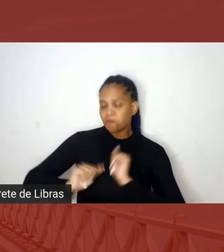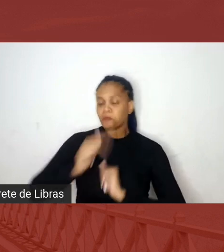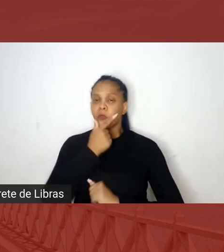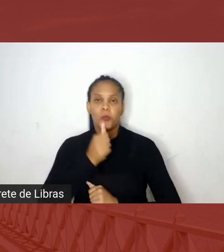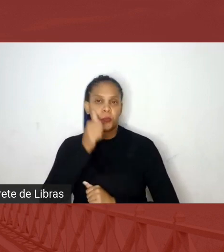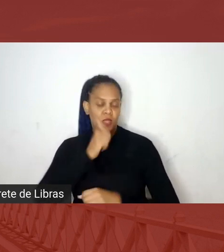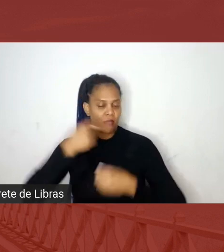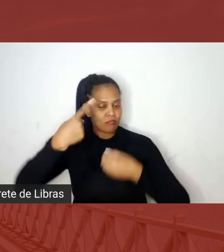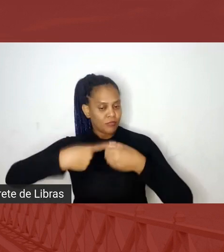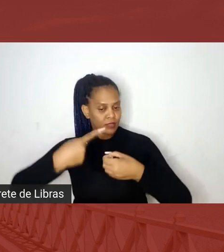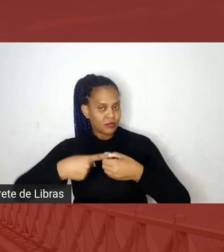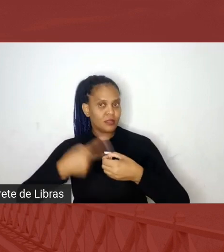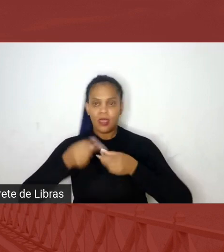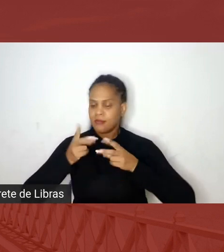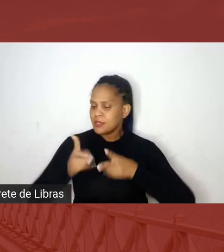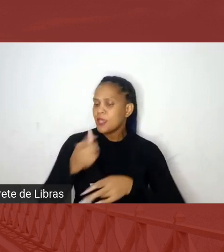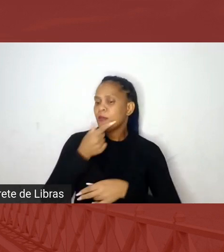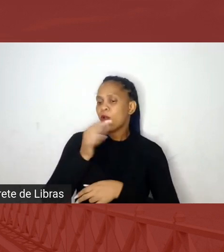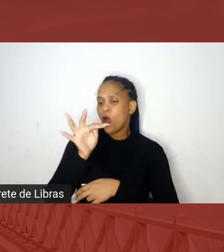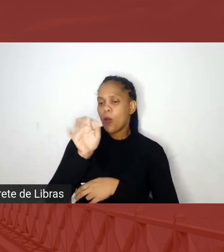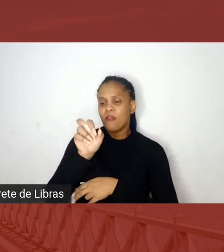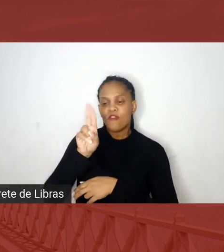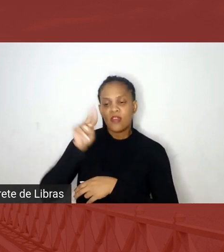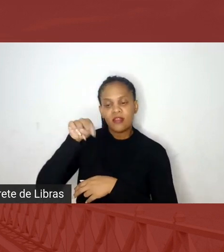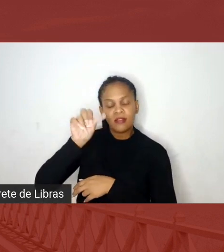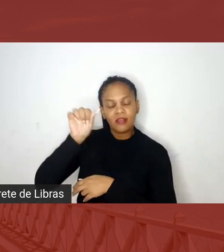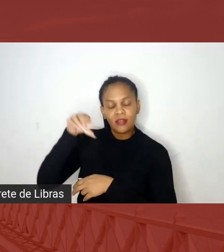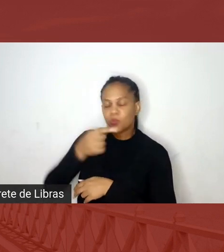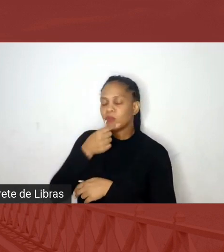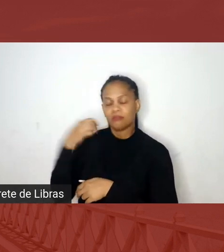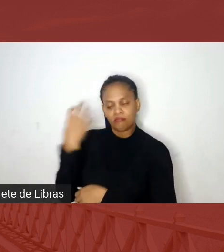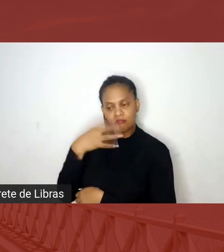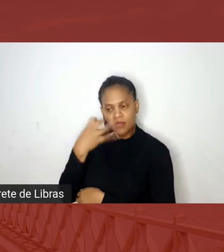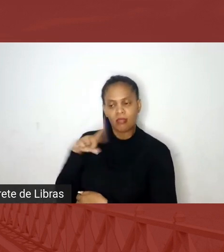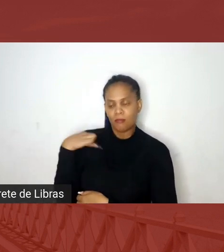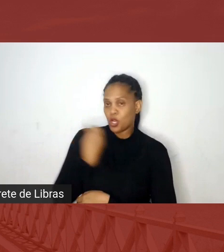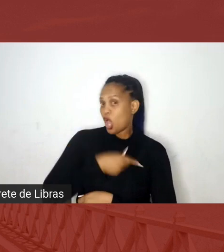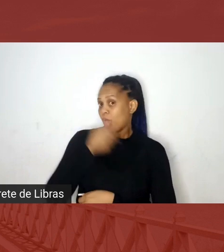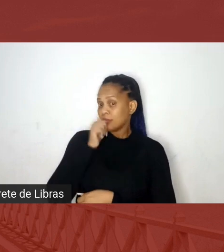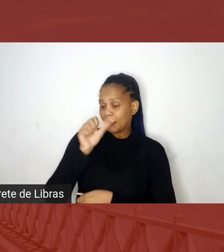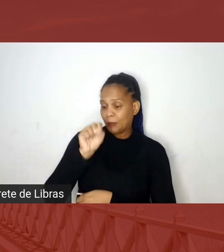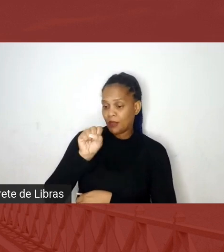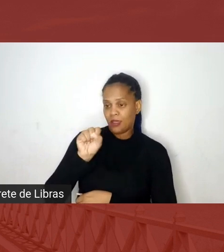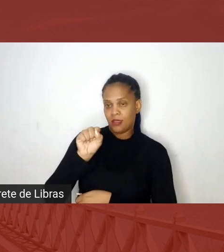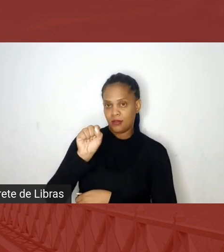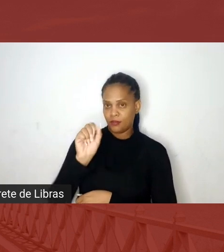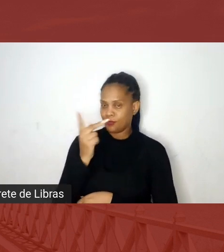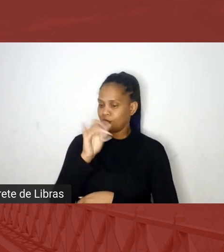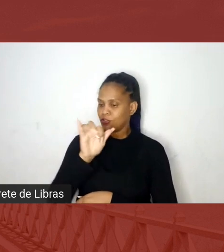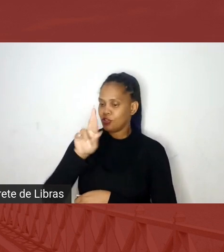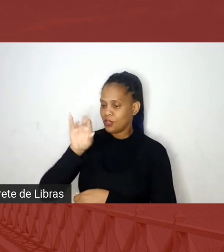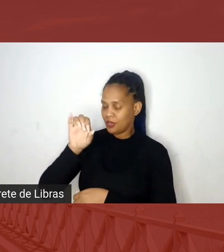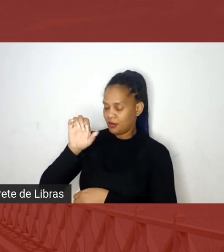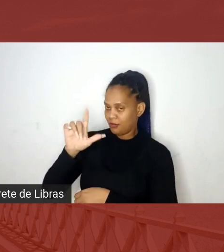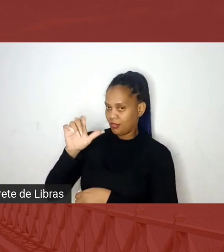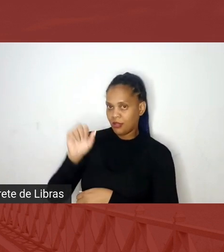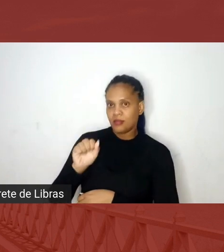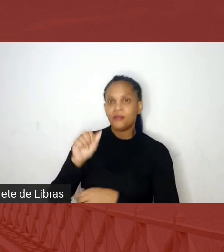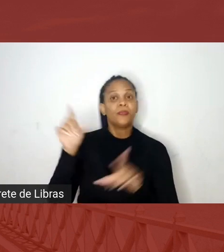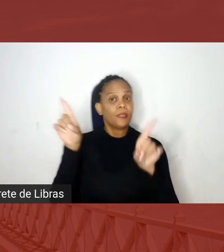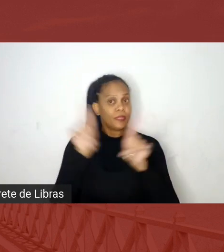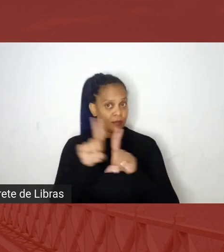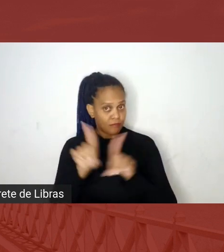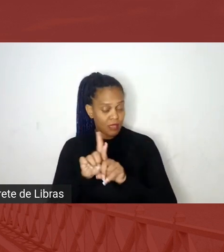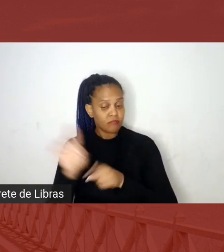exemplo do Fernando Xandó, que estava cantando para a gente, da Chile, que também está nesse vídeo de abertura, que cantou de forma